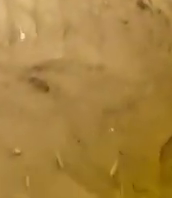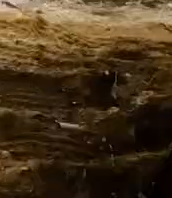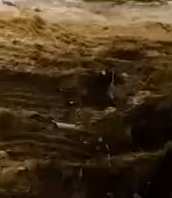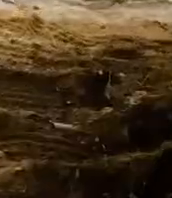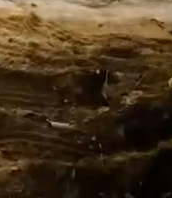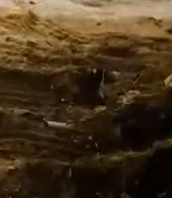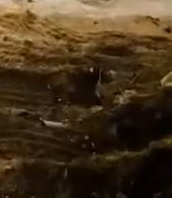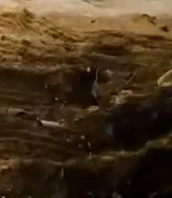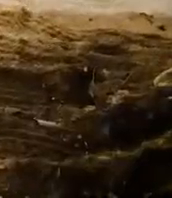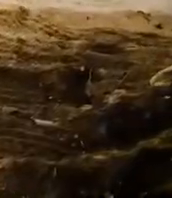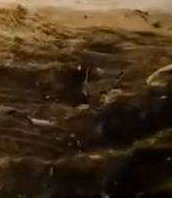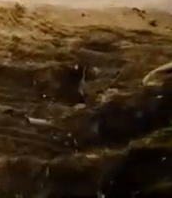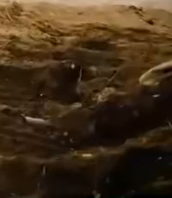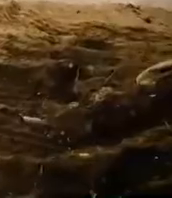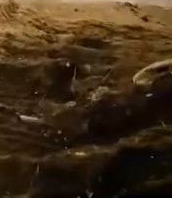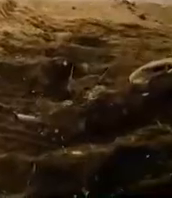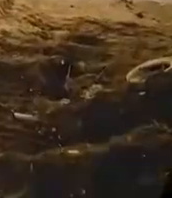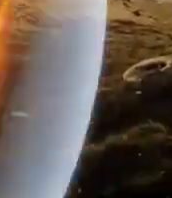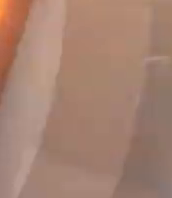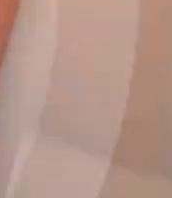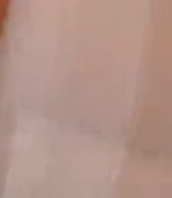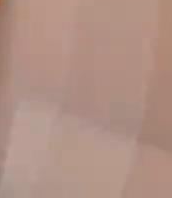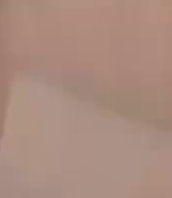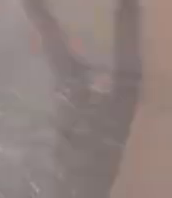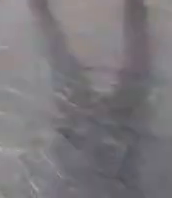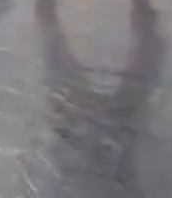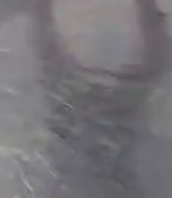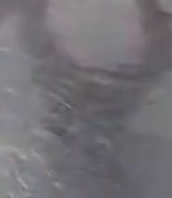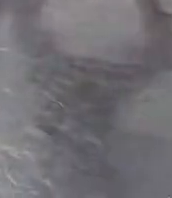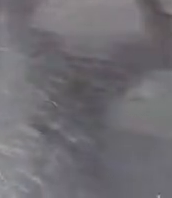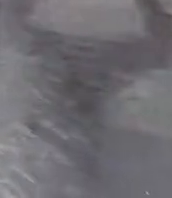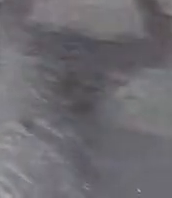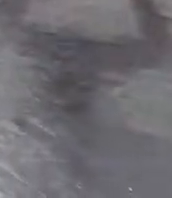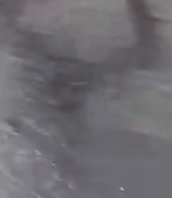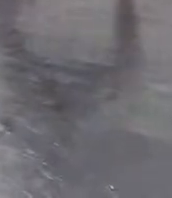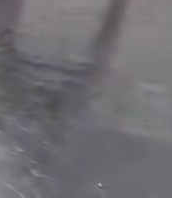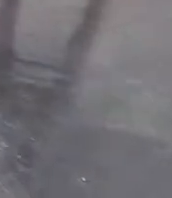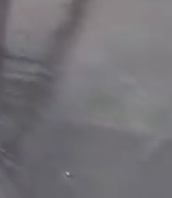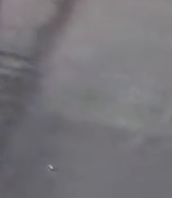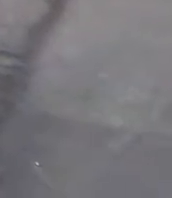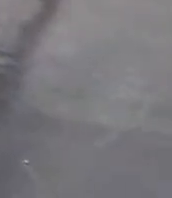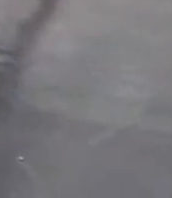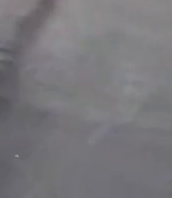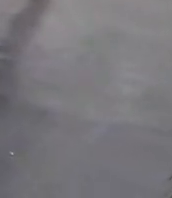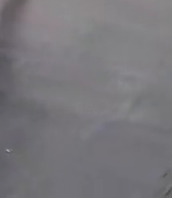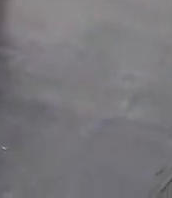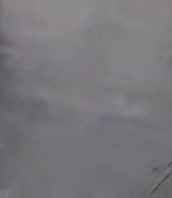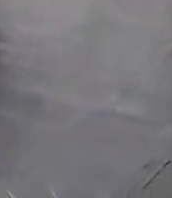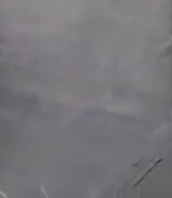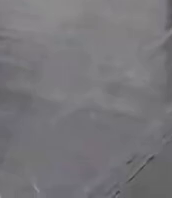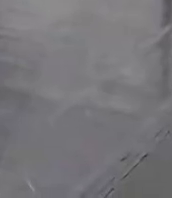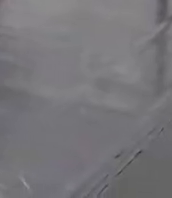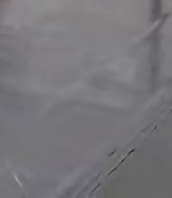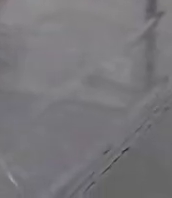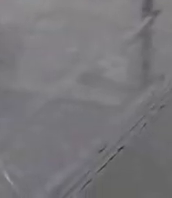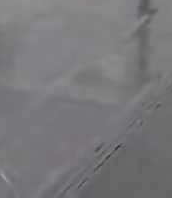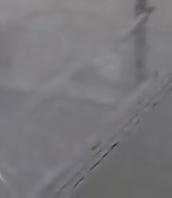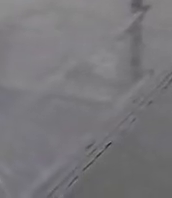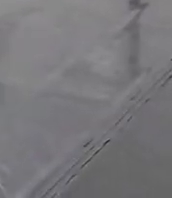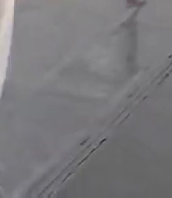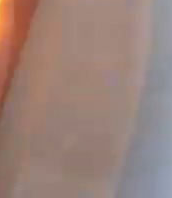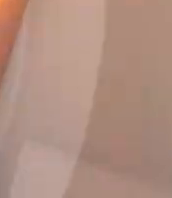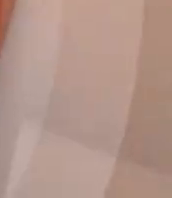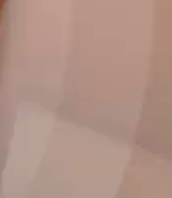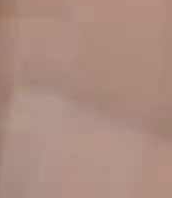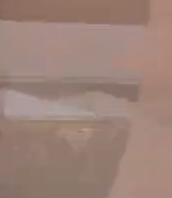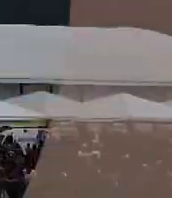Rio Margins chega a Teresópolis. Escola Estadual de Dança Maria Oleneva abre inscrições no próximo